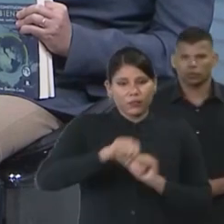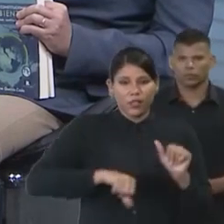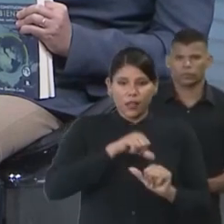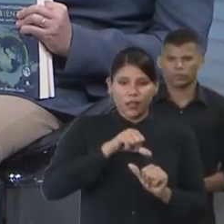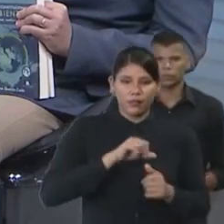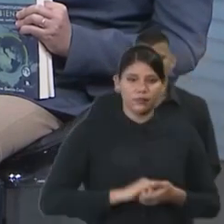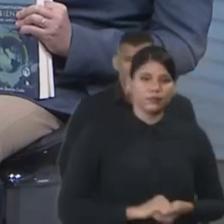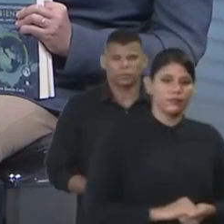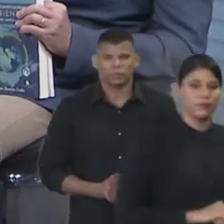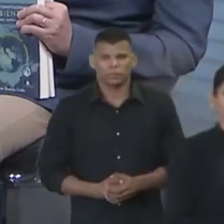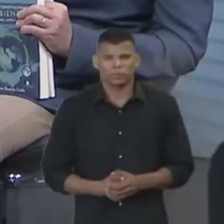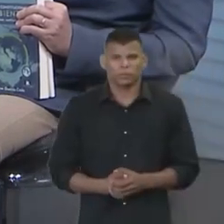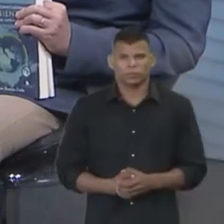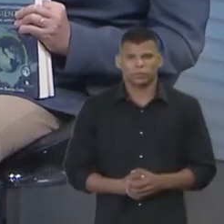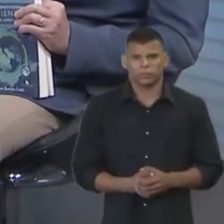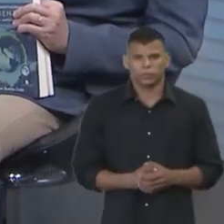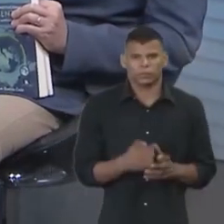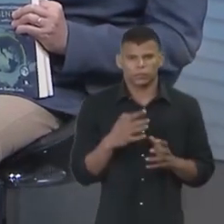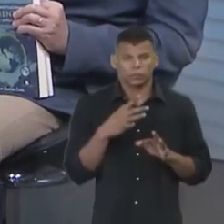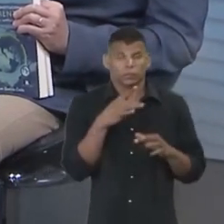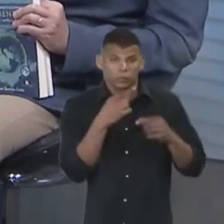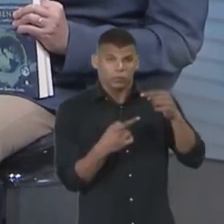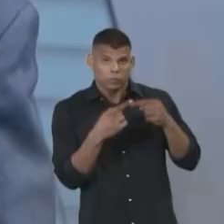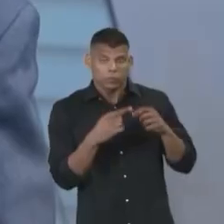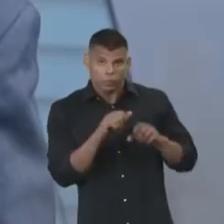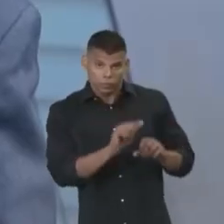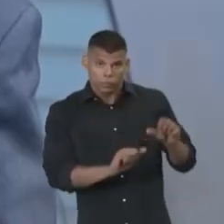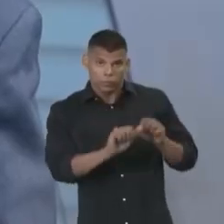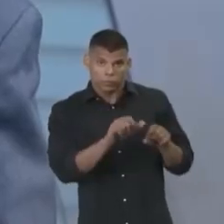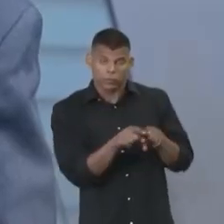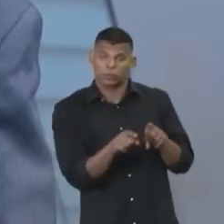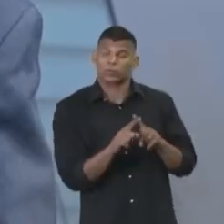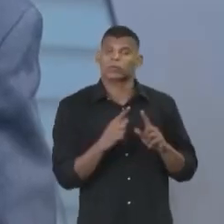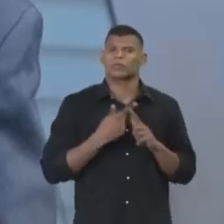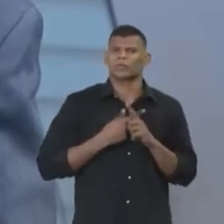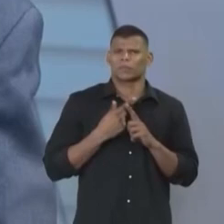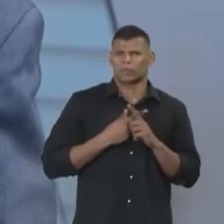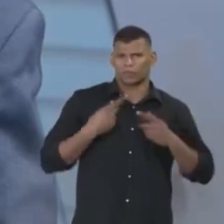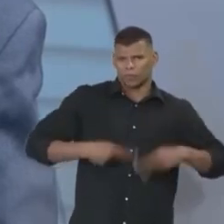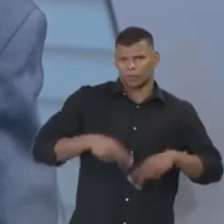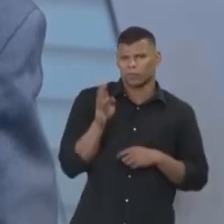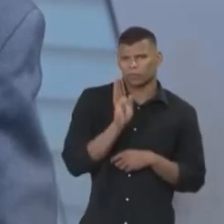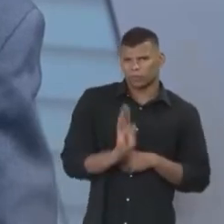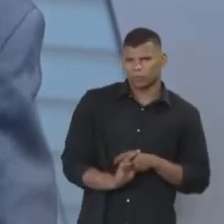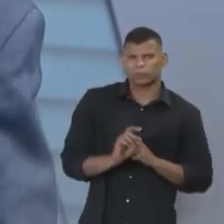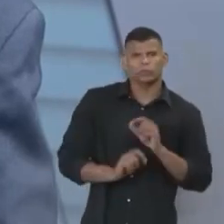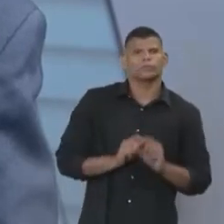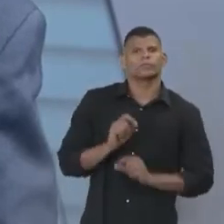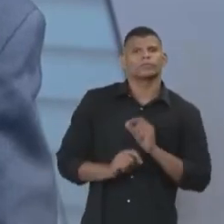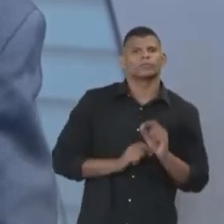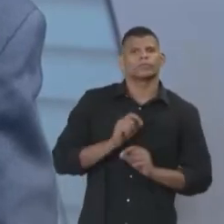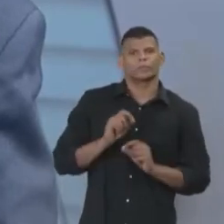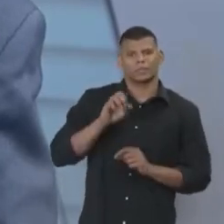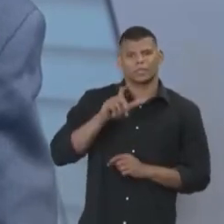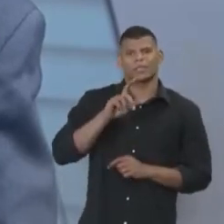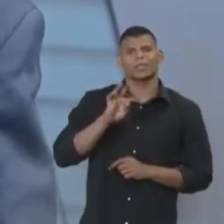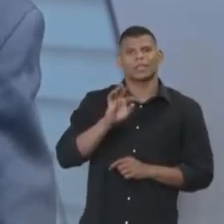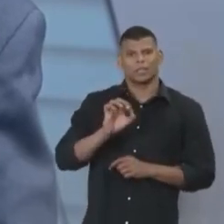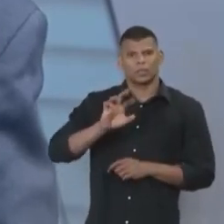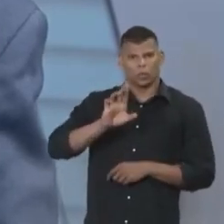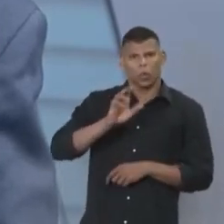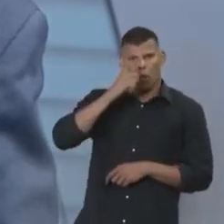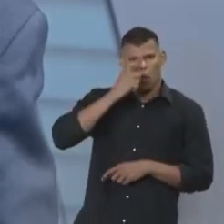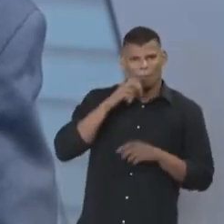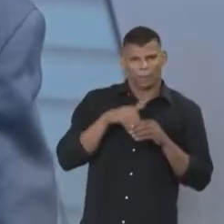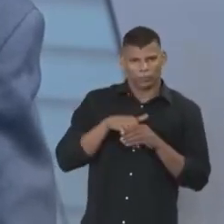Aquela história, tem que dançar conforme a música. Mas o problema é que o eleitor brasileiro, ele é parte desse jogo